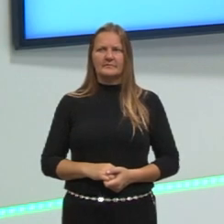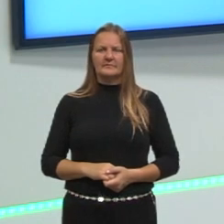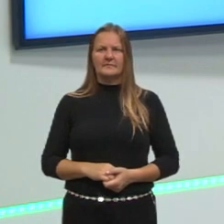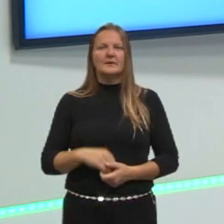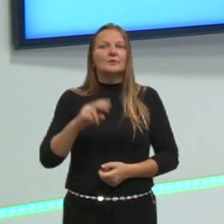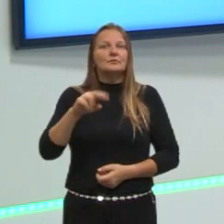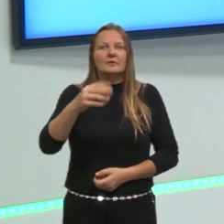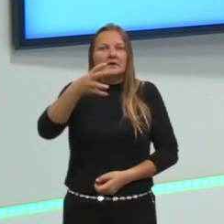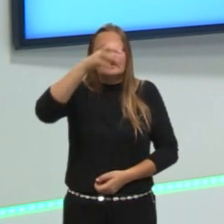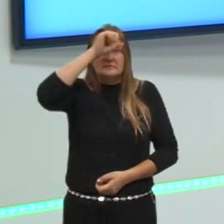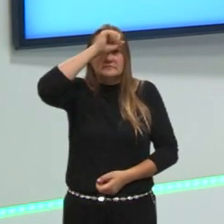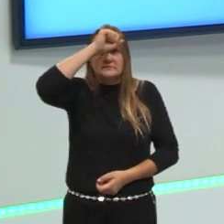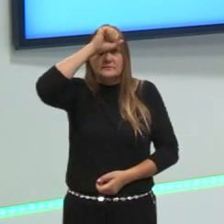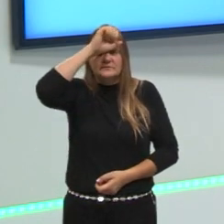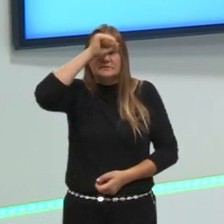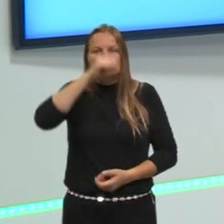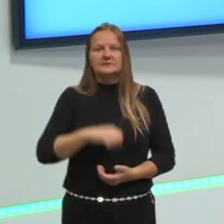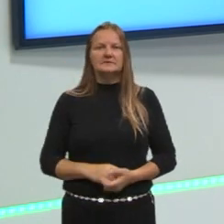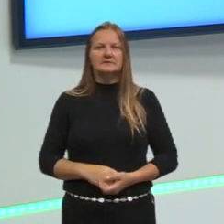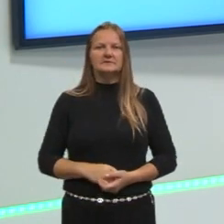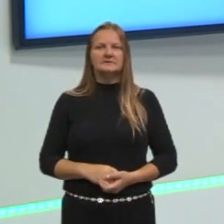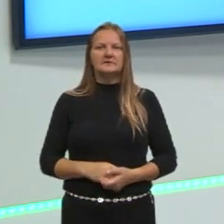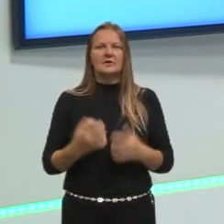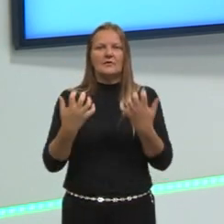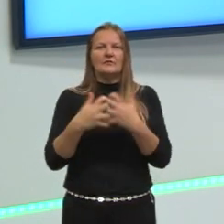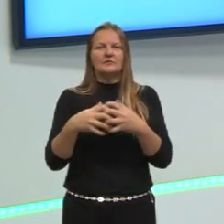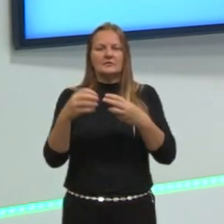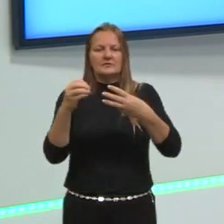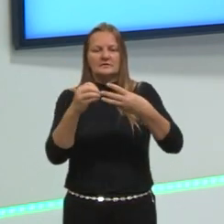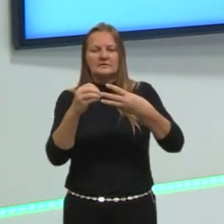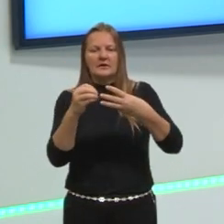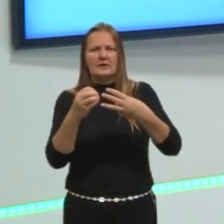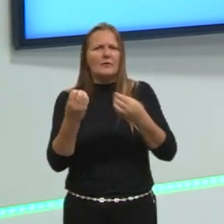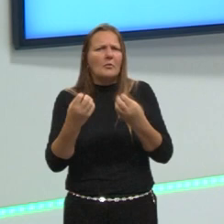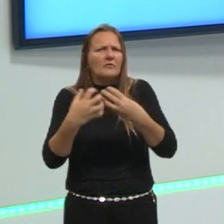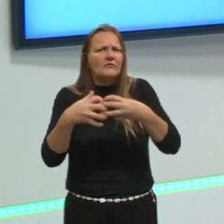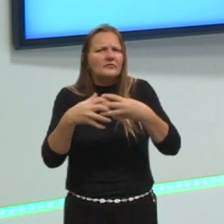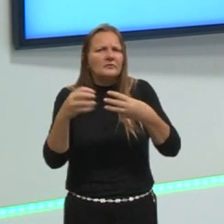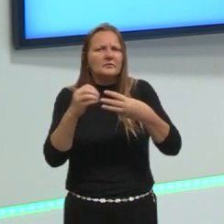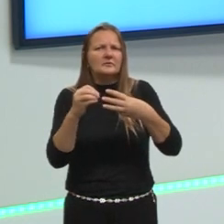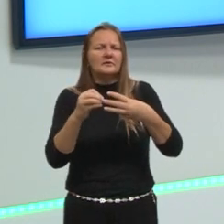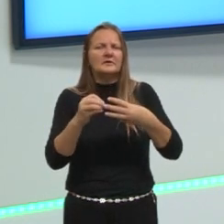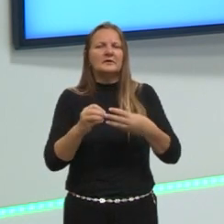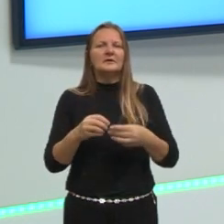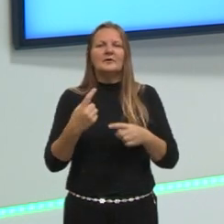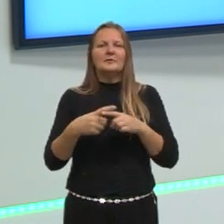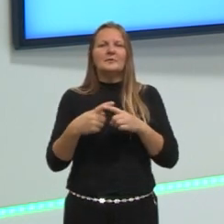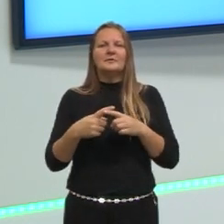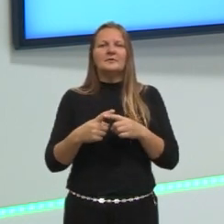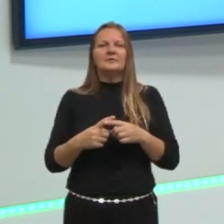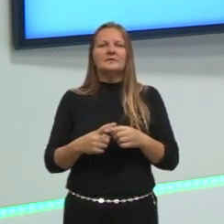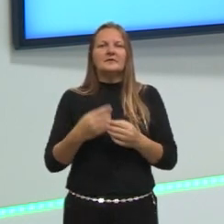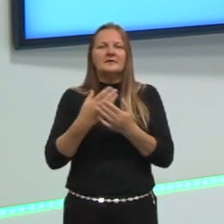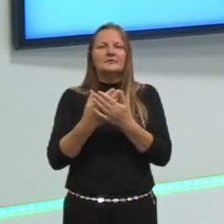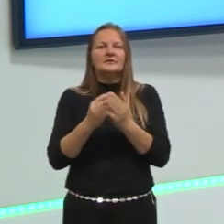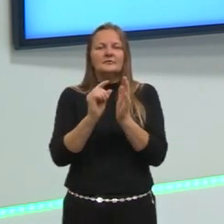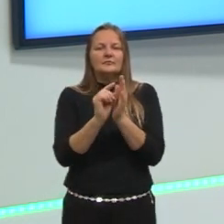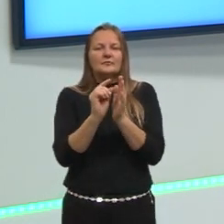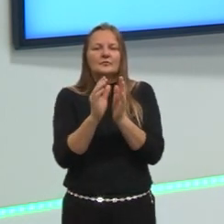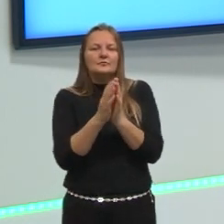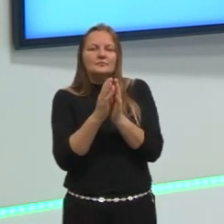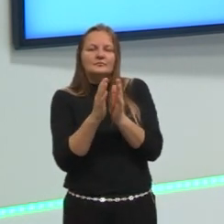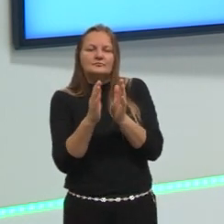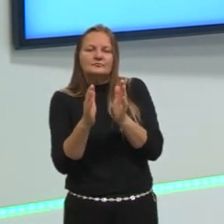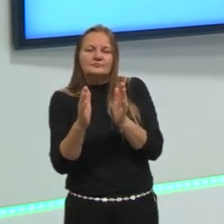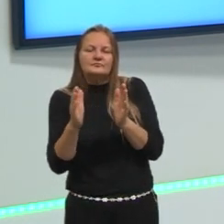nunca sei aquela coisa, o funcionamento da célula. Por quê? Porque tu não vai estudando aos pouquinhos, cada